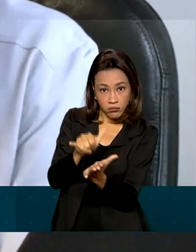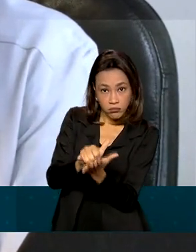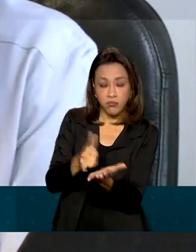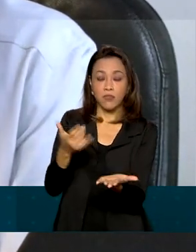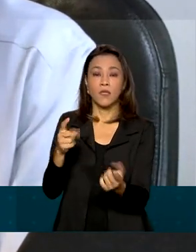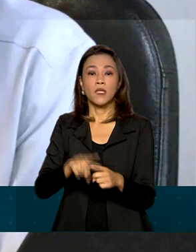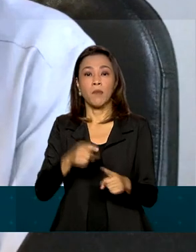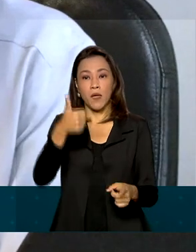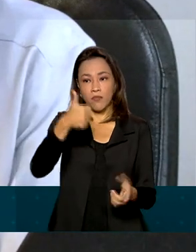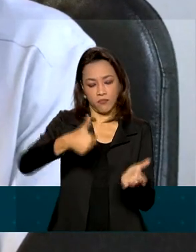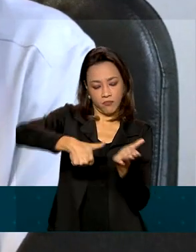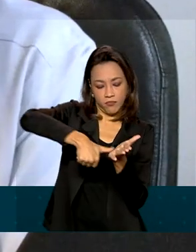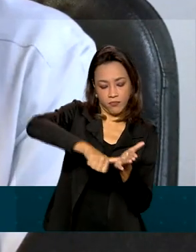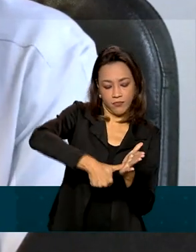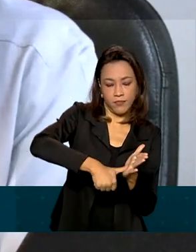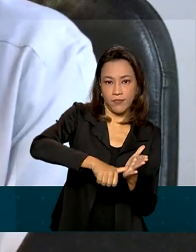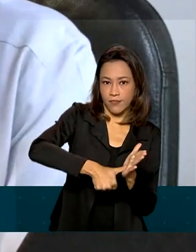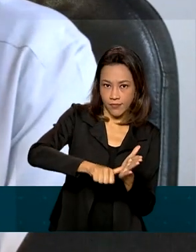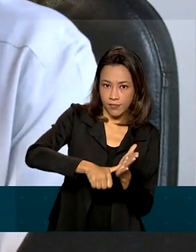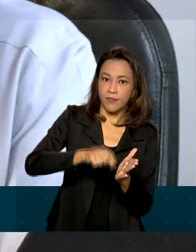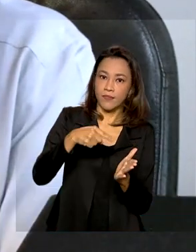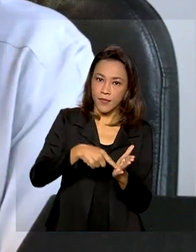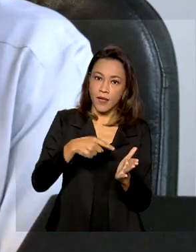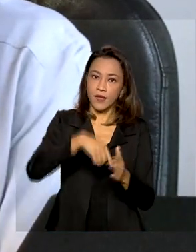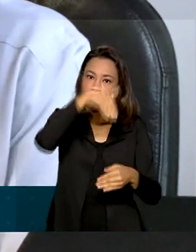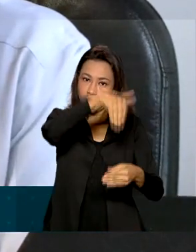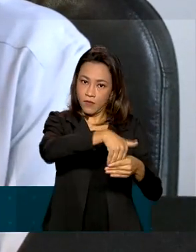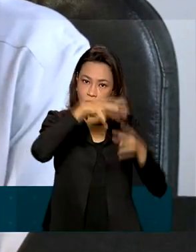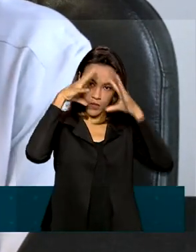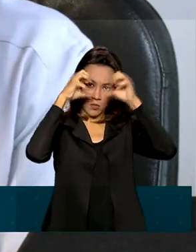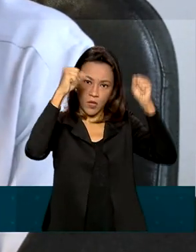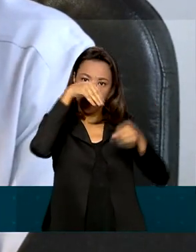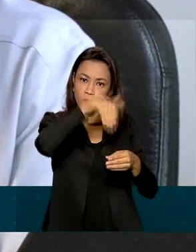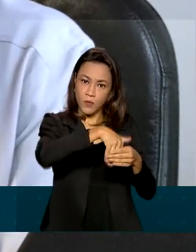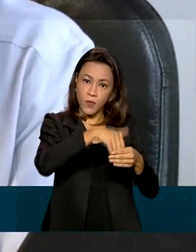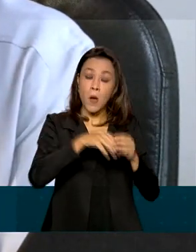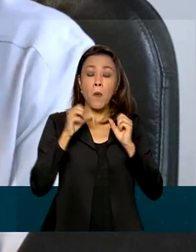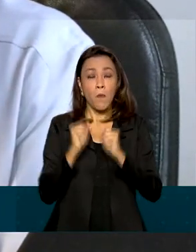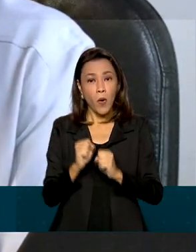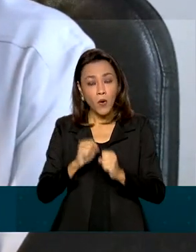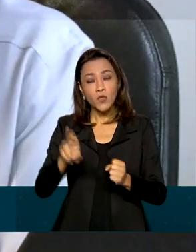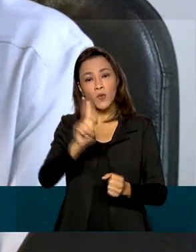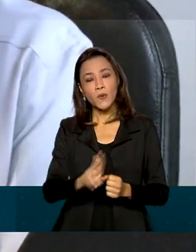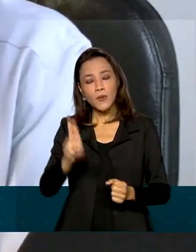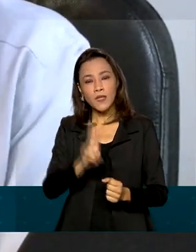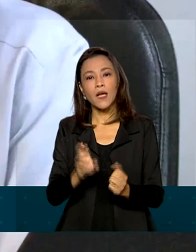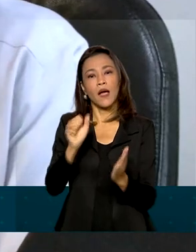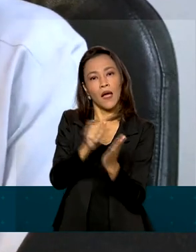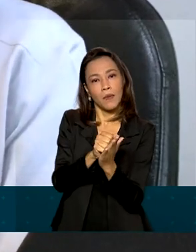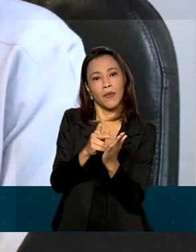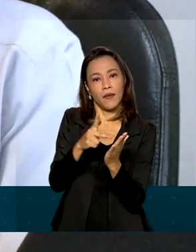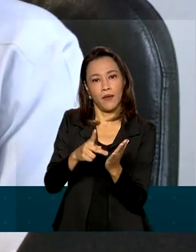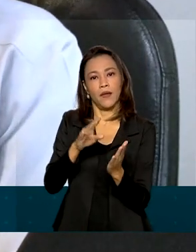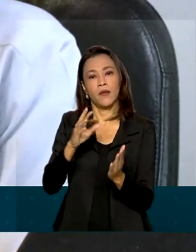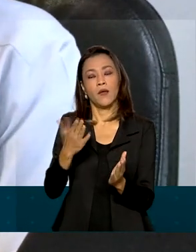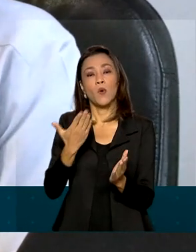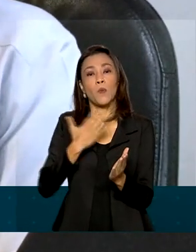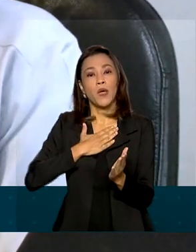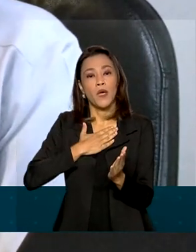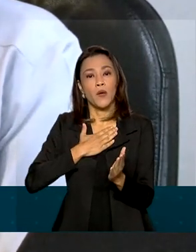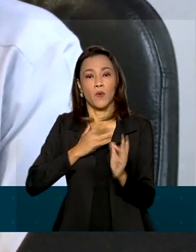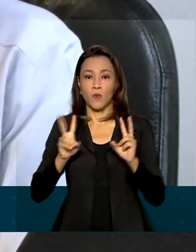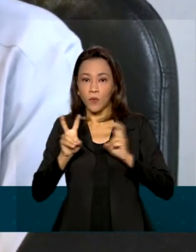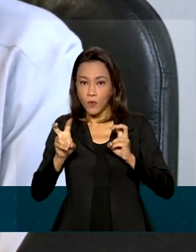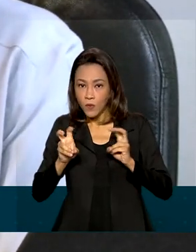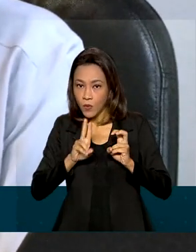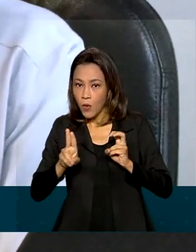junto ao TSE, essas pessoas podem fazer o procedimento via aplicativo do meu INSS. Outro